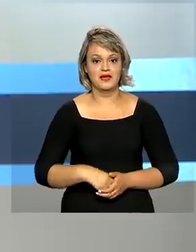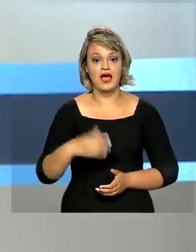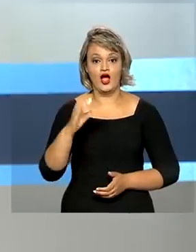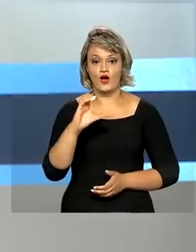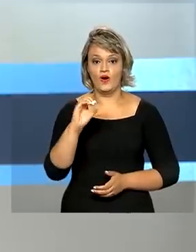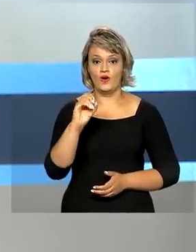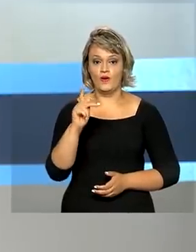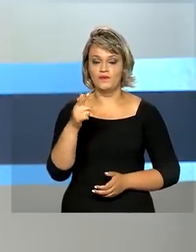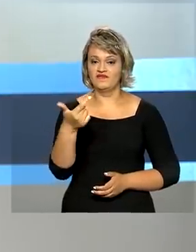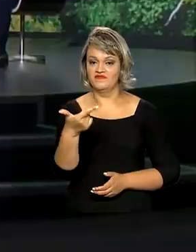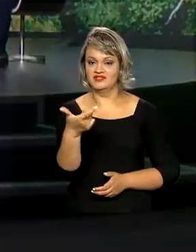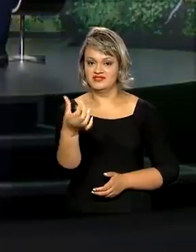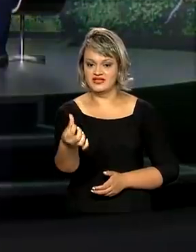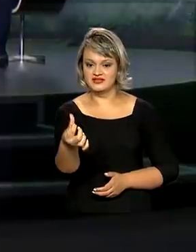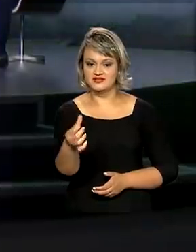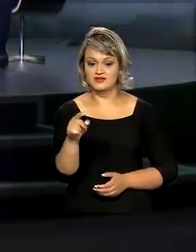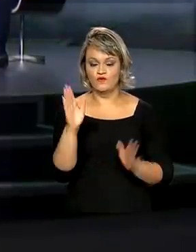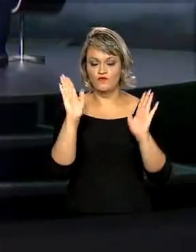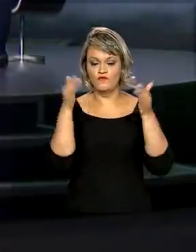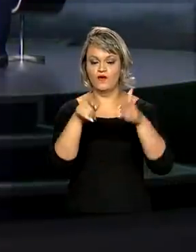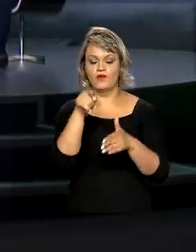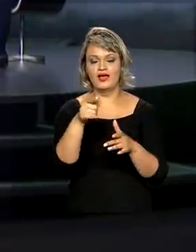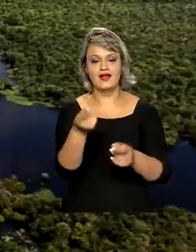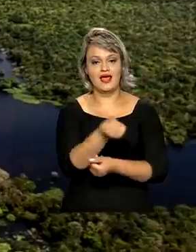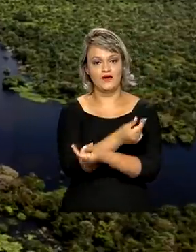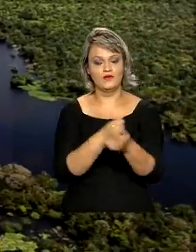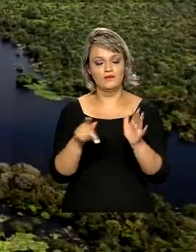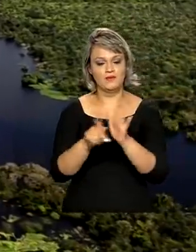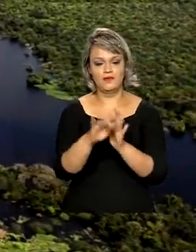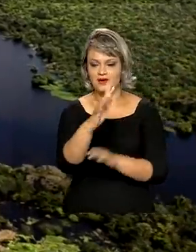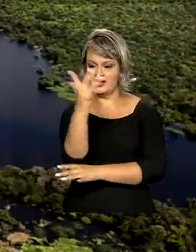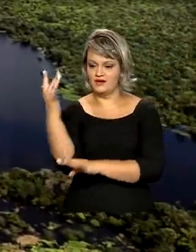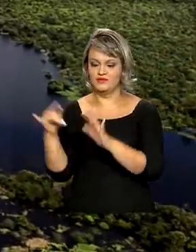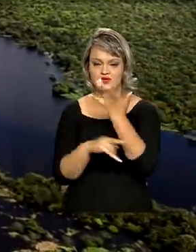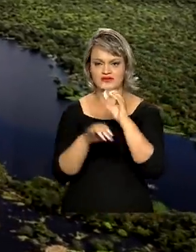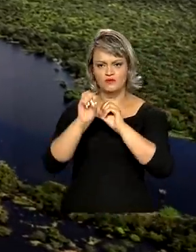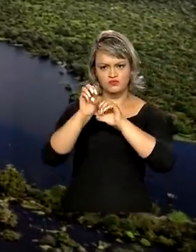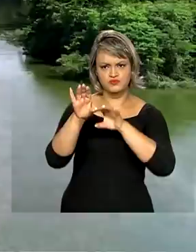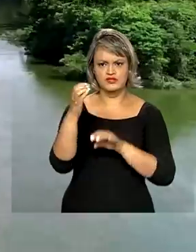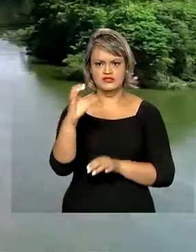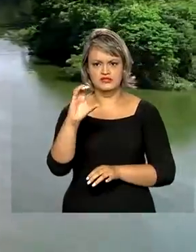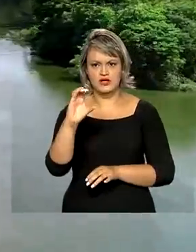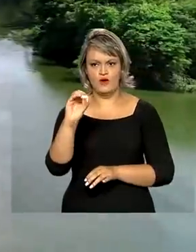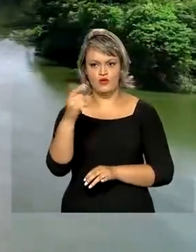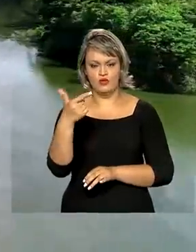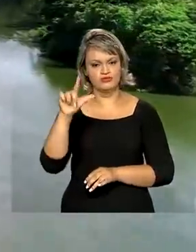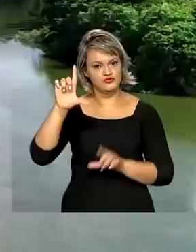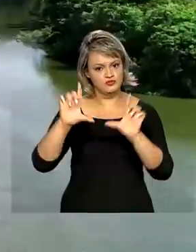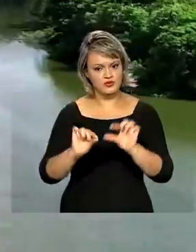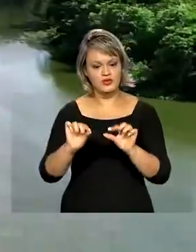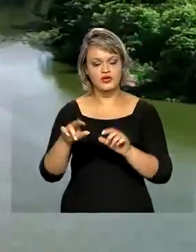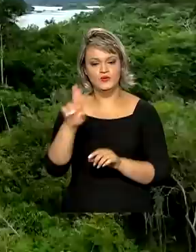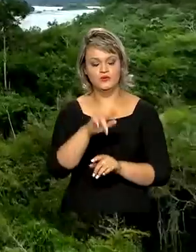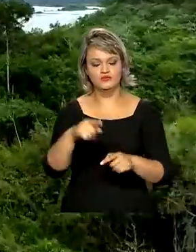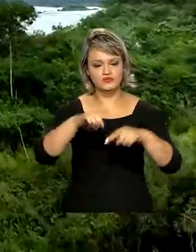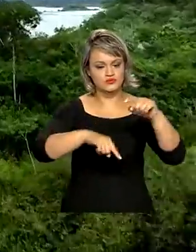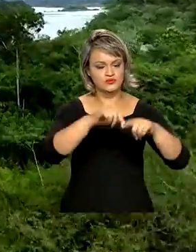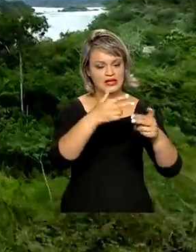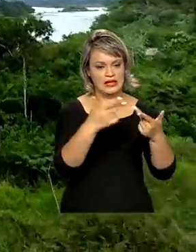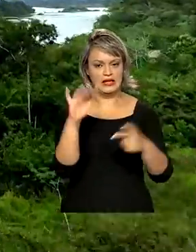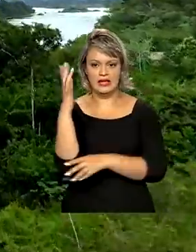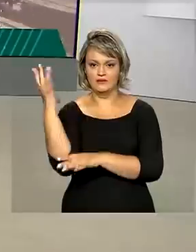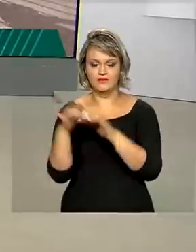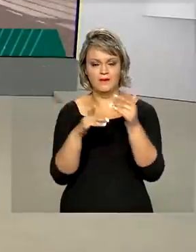COP26, destaque para a economia verde, a baixa emissão de carbono e o uso eficiente dos recursos